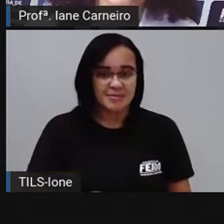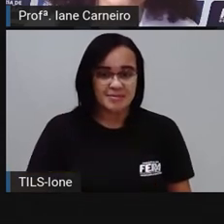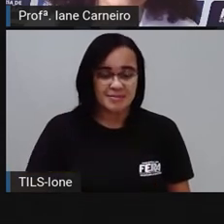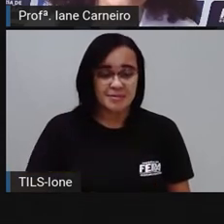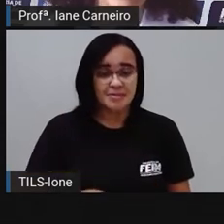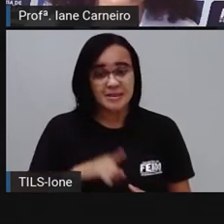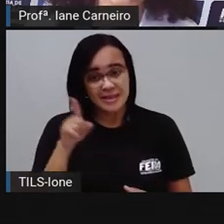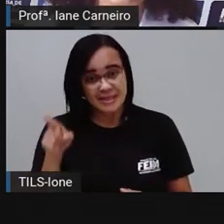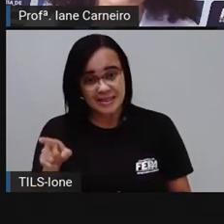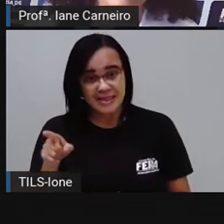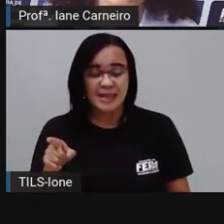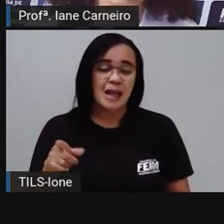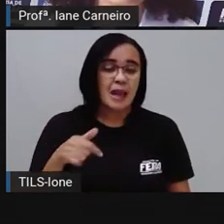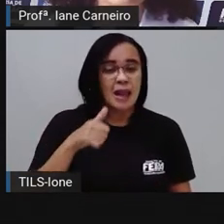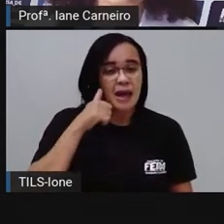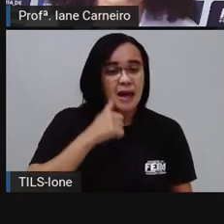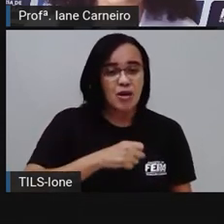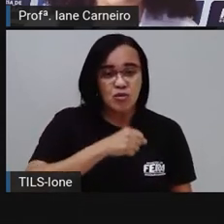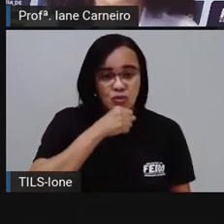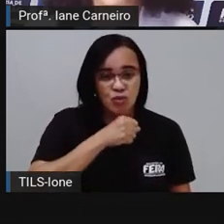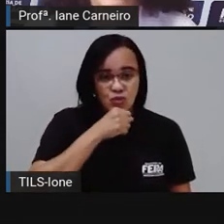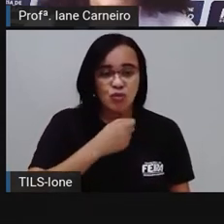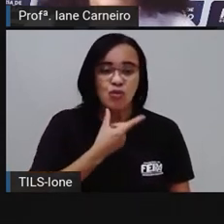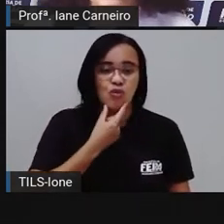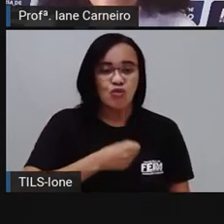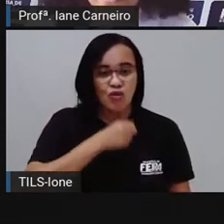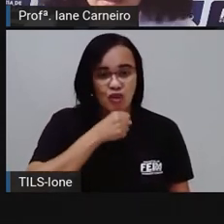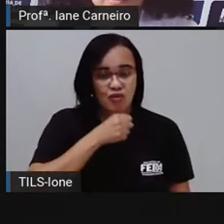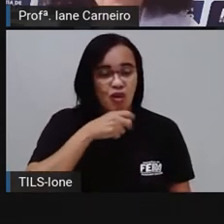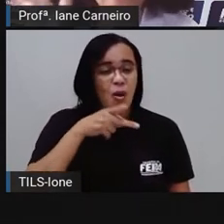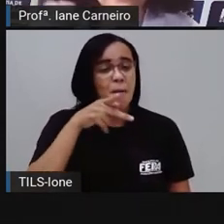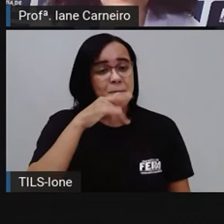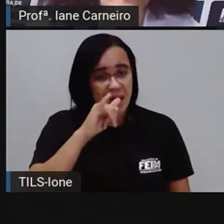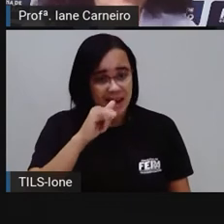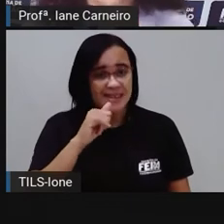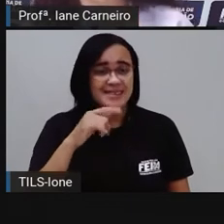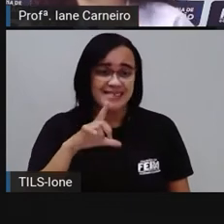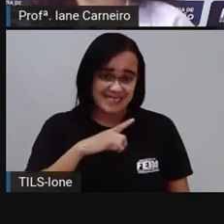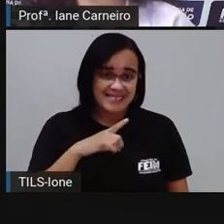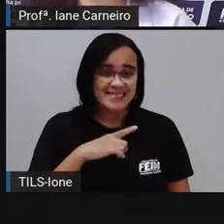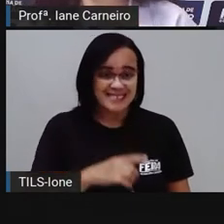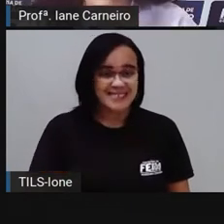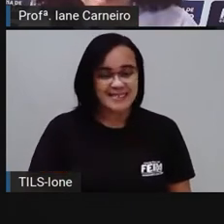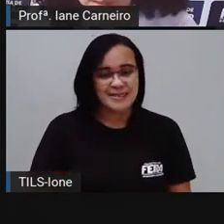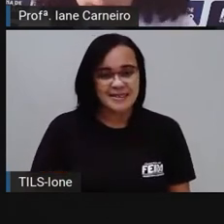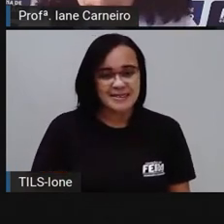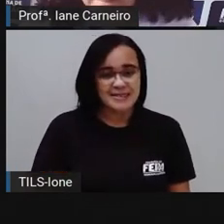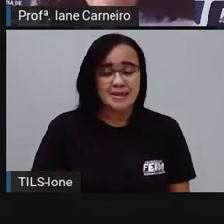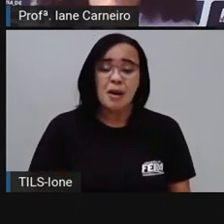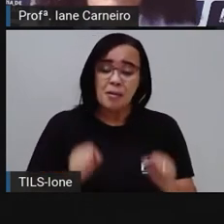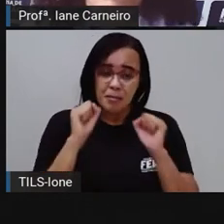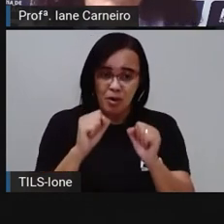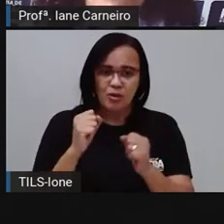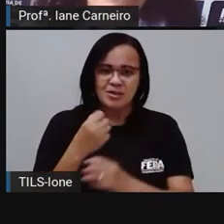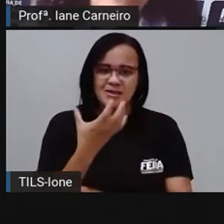avós paternos, os pais do nosso pai, certo? Então, façam aí a árvore genealógica de vocês.